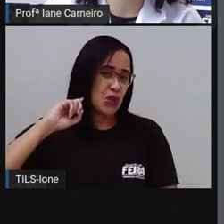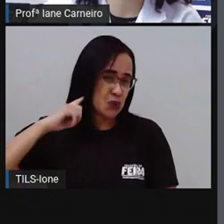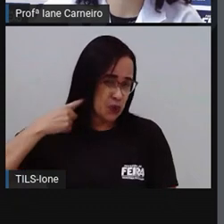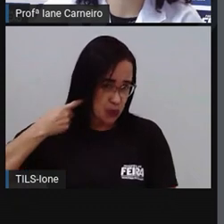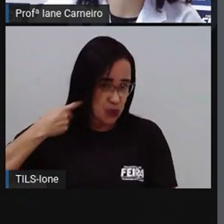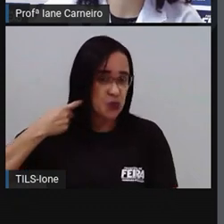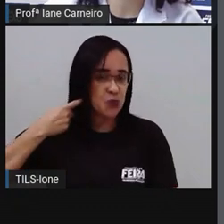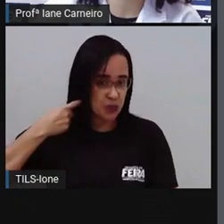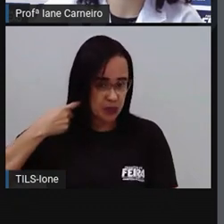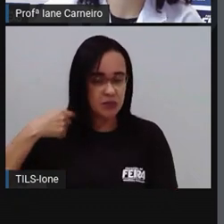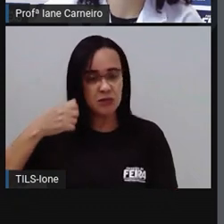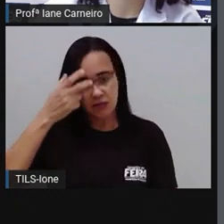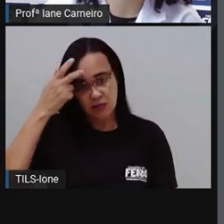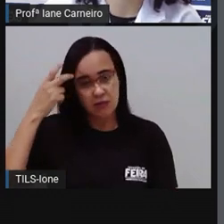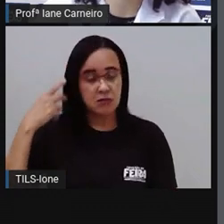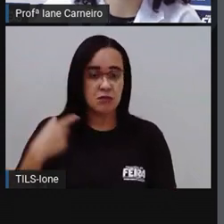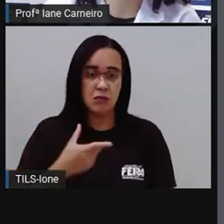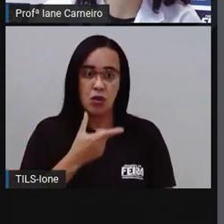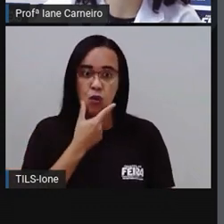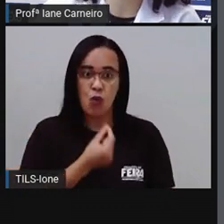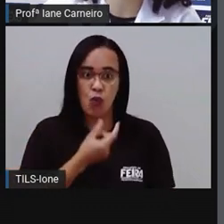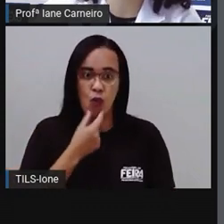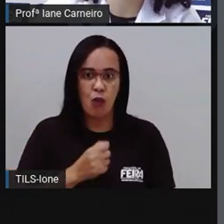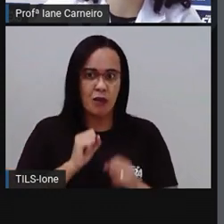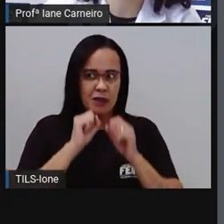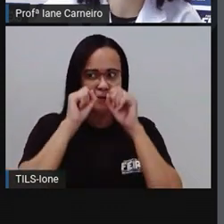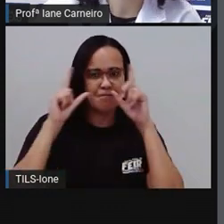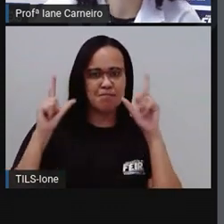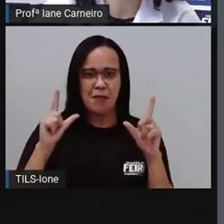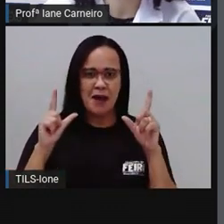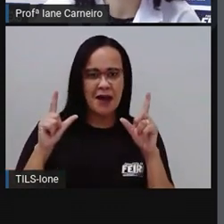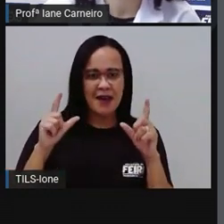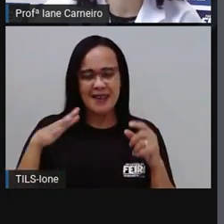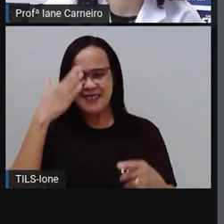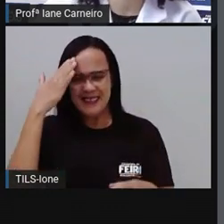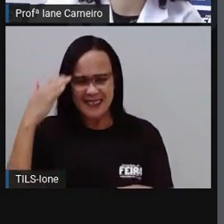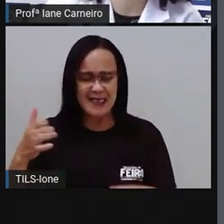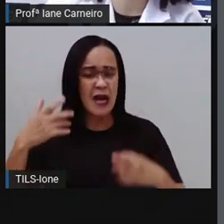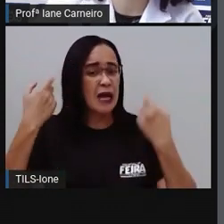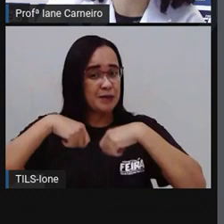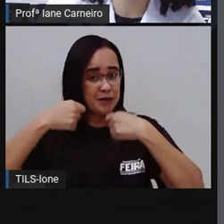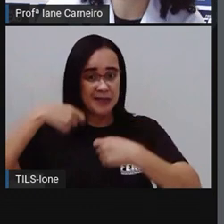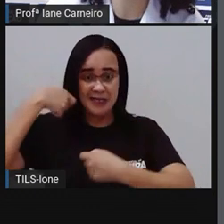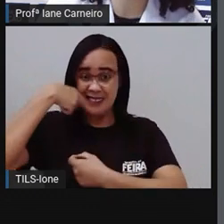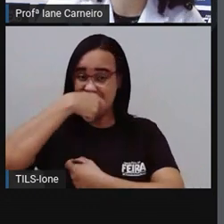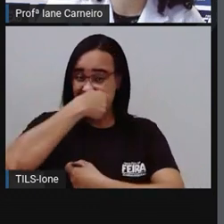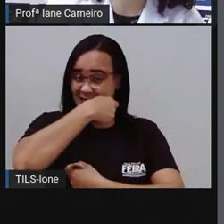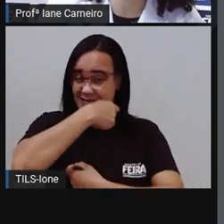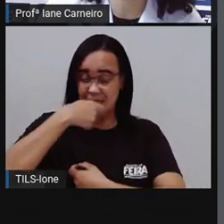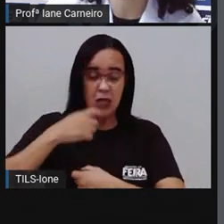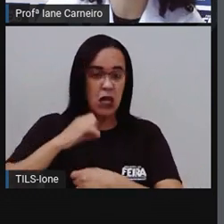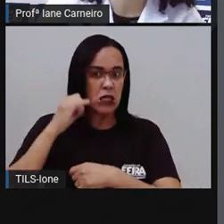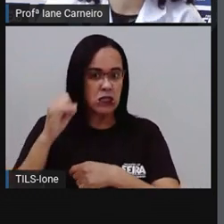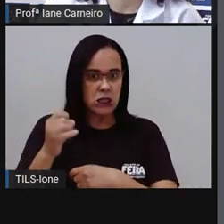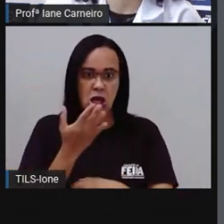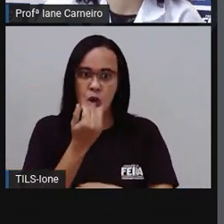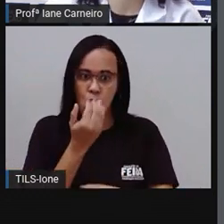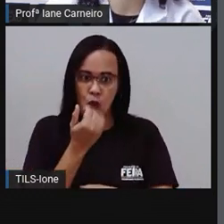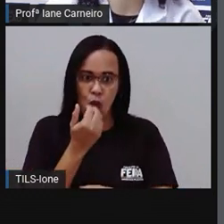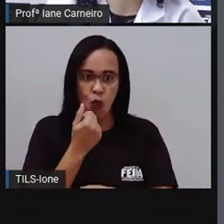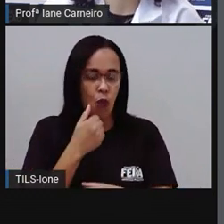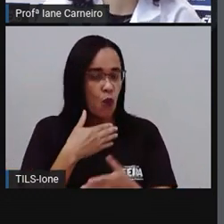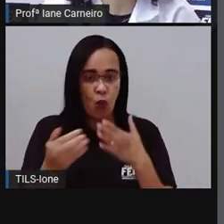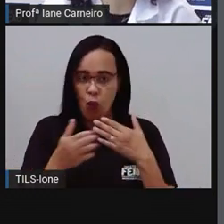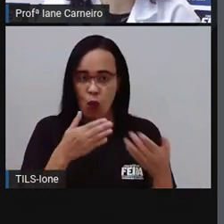Tchilimpim é esperto. Ele sabe que precisa escovar os dentinhos depois de todas as refeições para